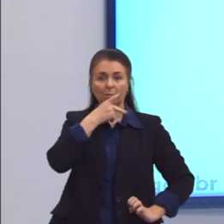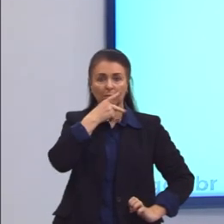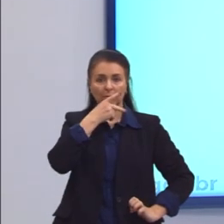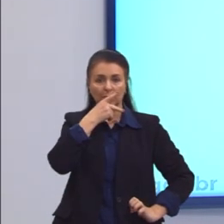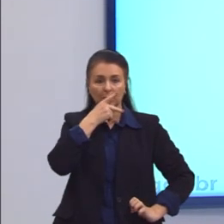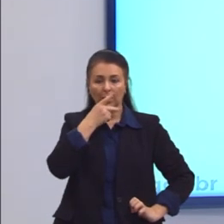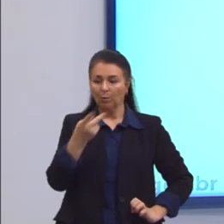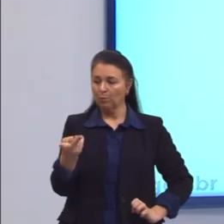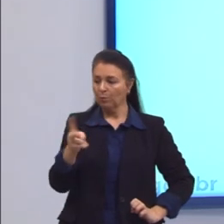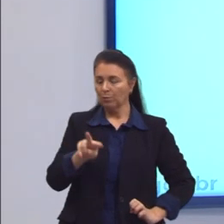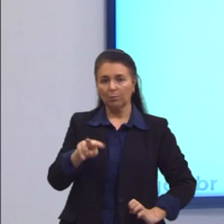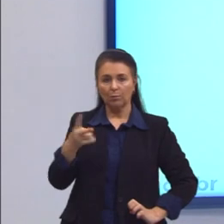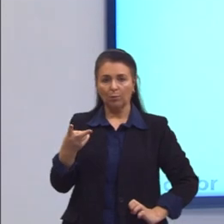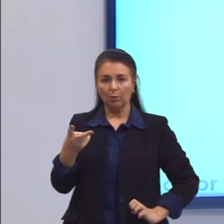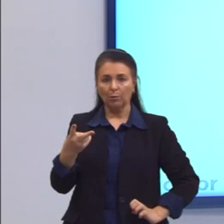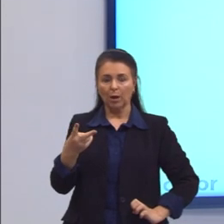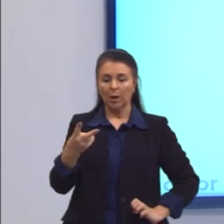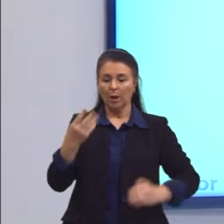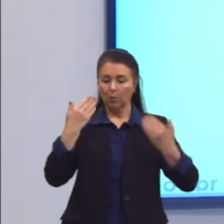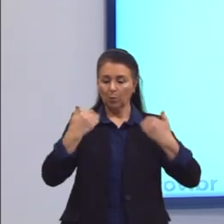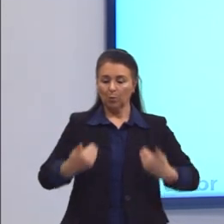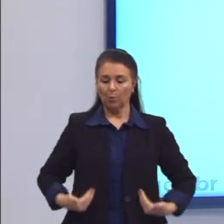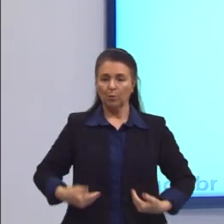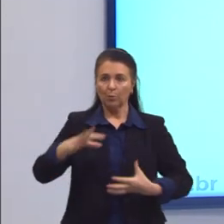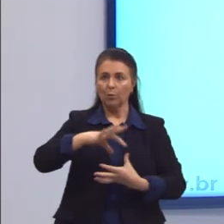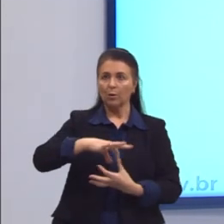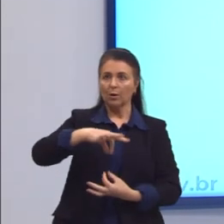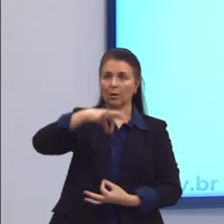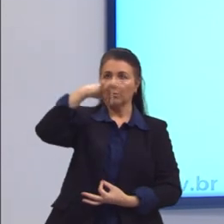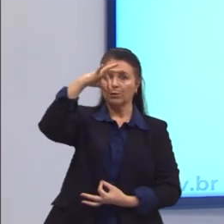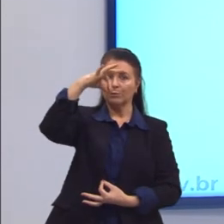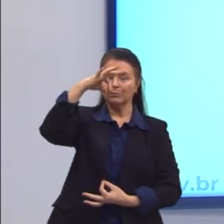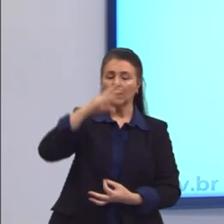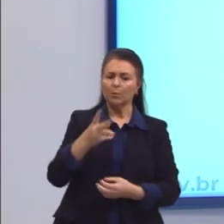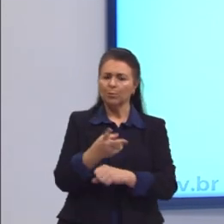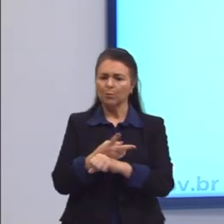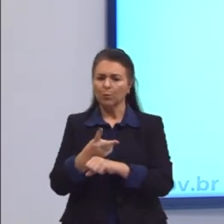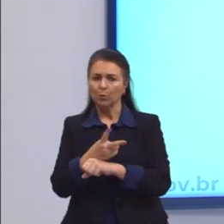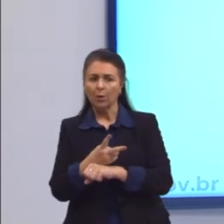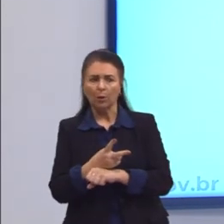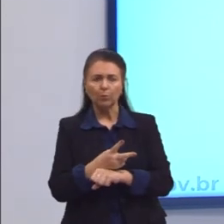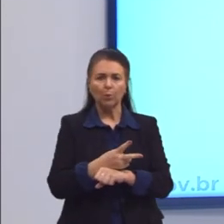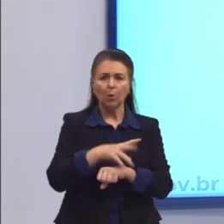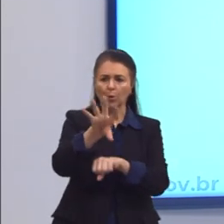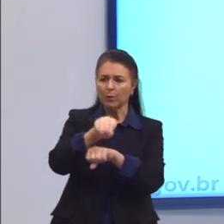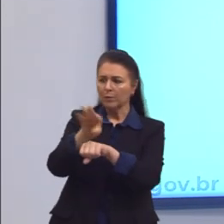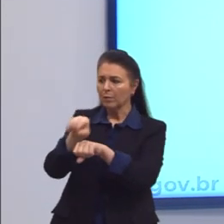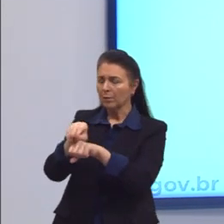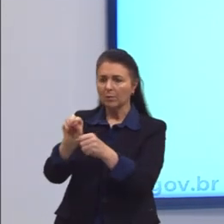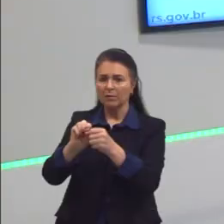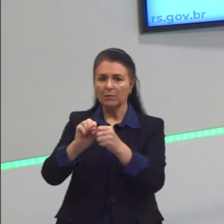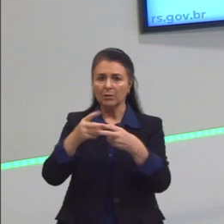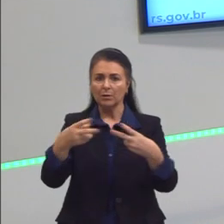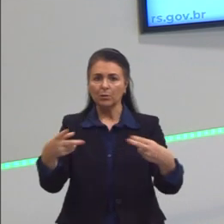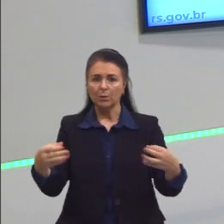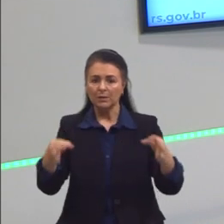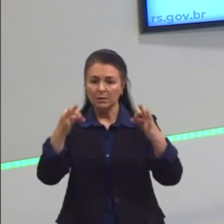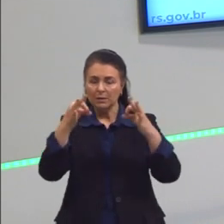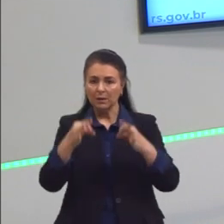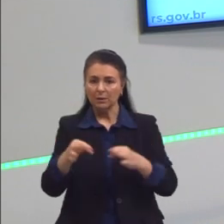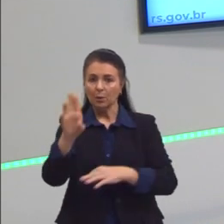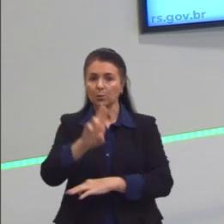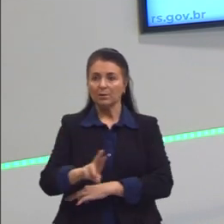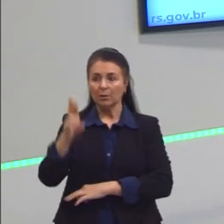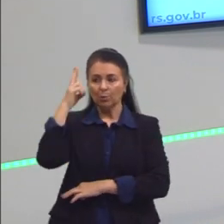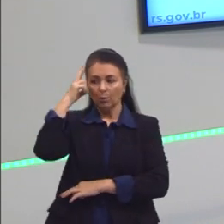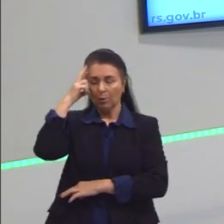dualidade entre corpo e alma, e buscar o conhecimento para agir bem, através da razão, da